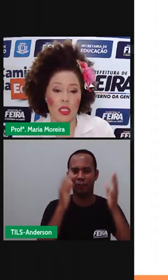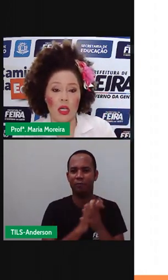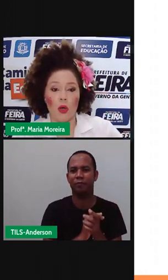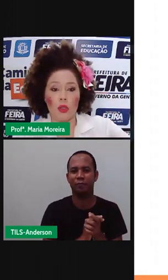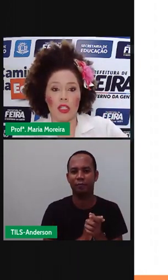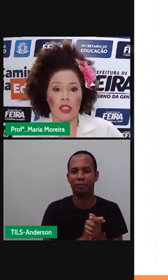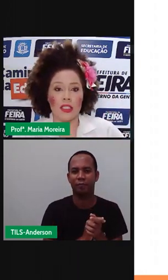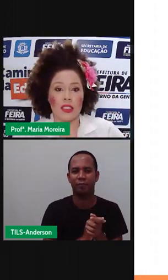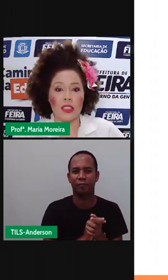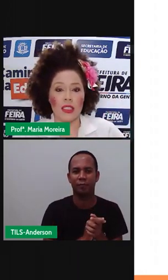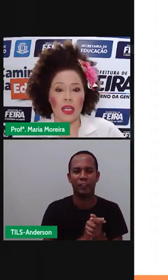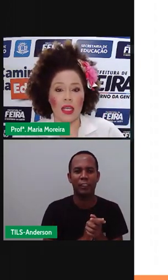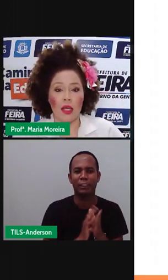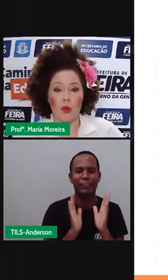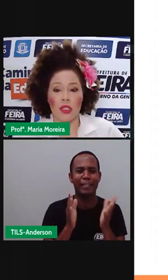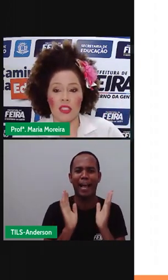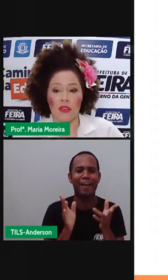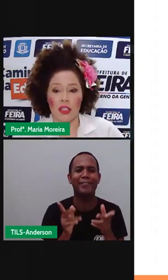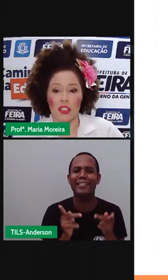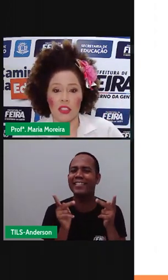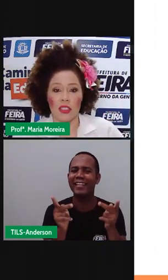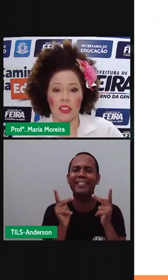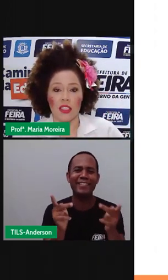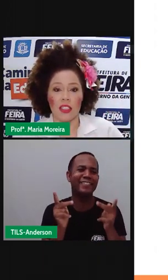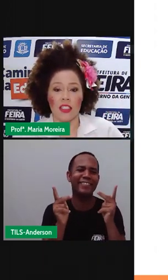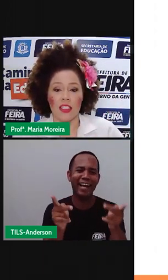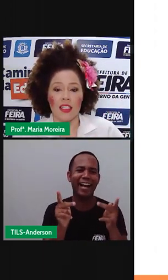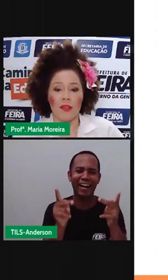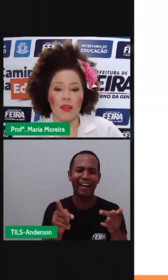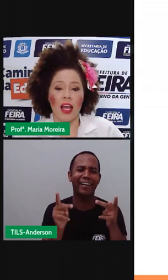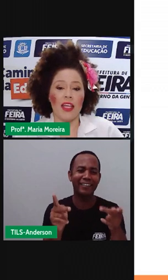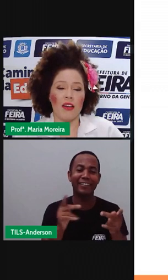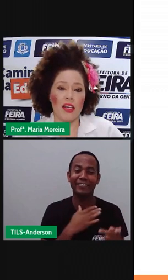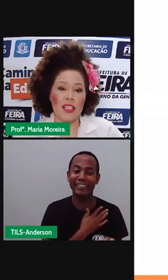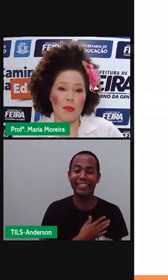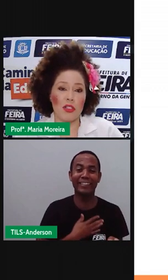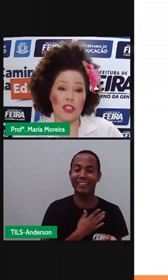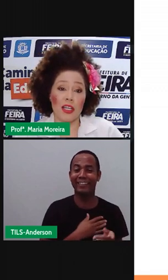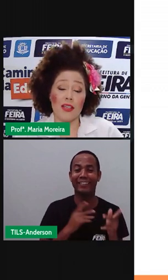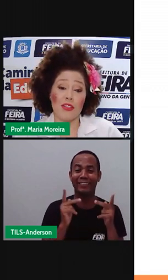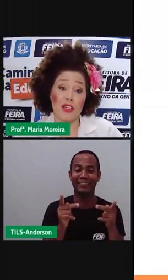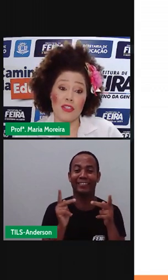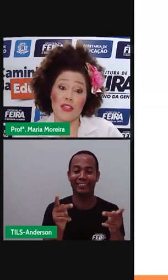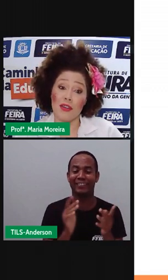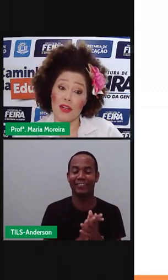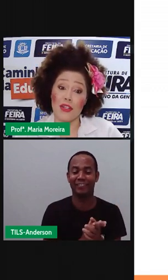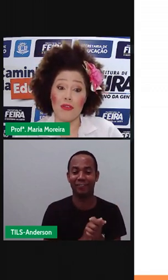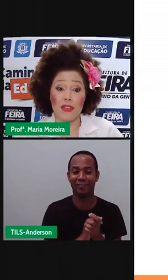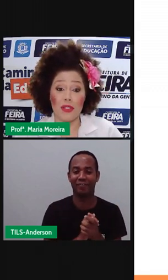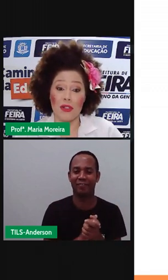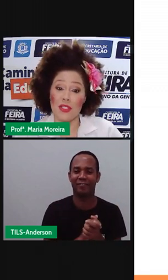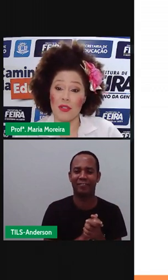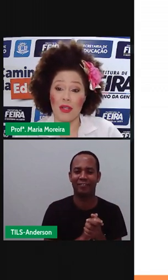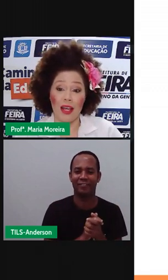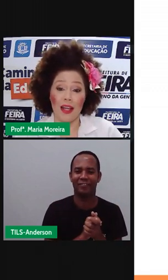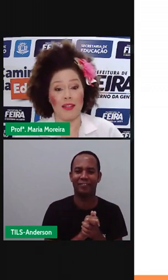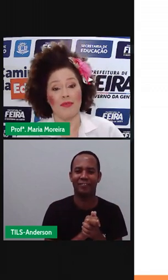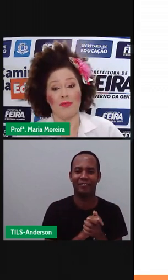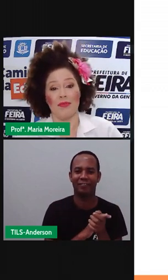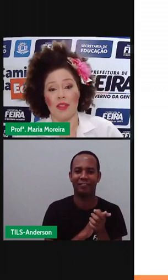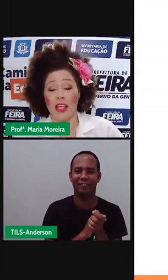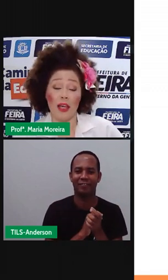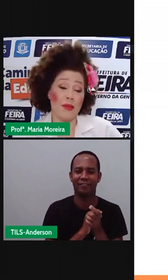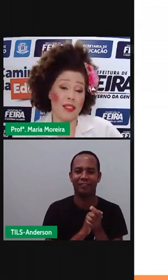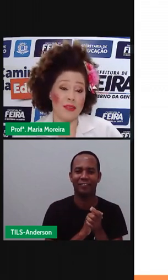sobre outras festas. Aí, ó, ele se ia mostrando, gente, dizendo que ele já visitou esse lugar.